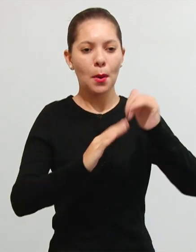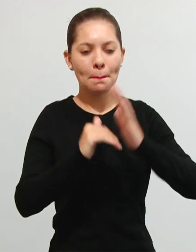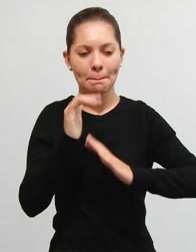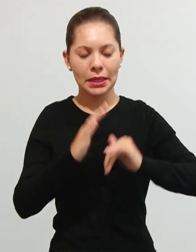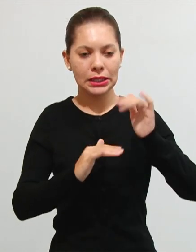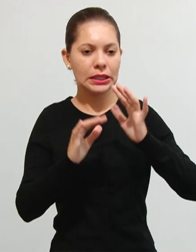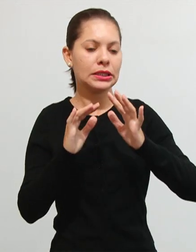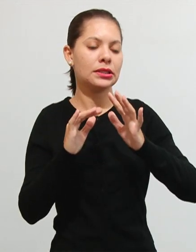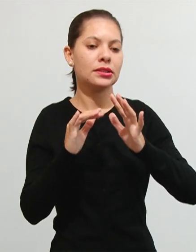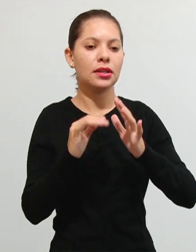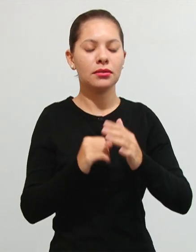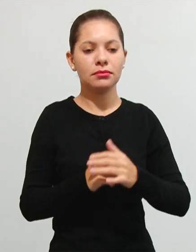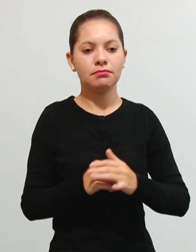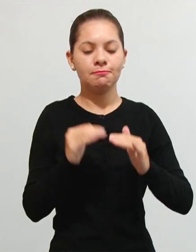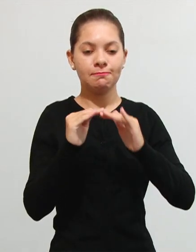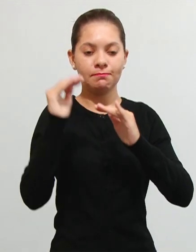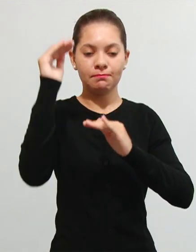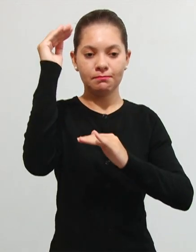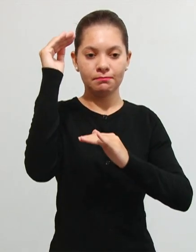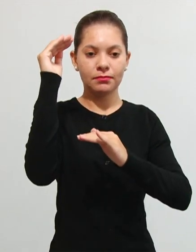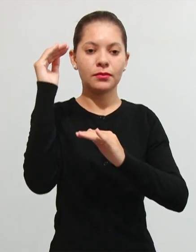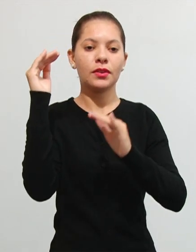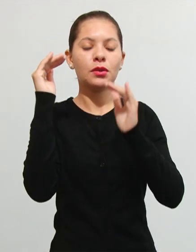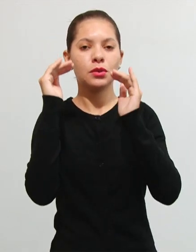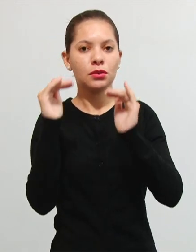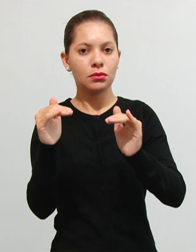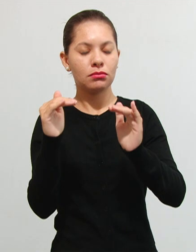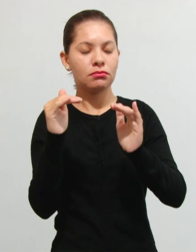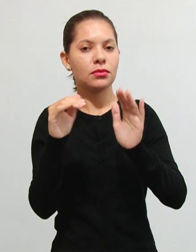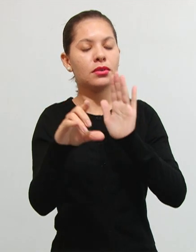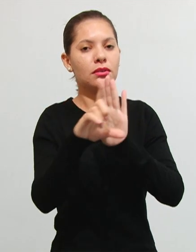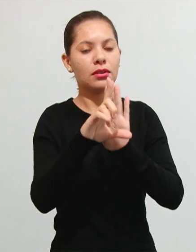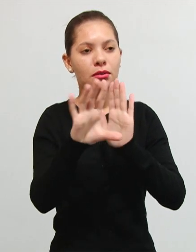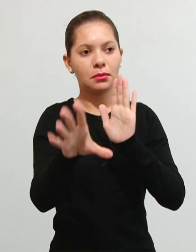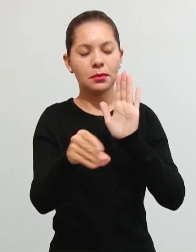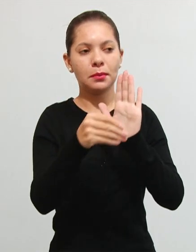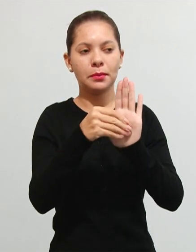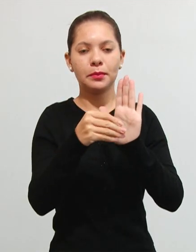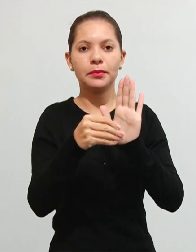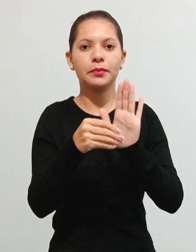União e ele é instituído mediante lei complementar, né?